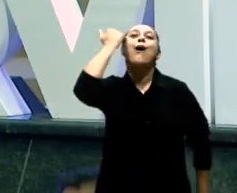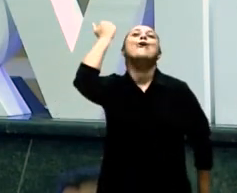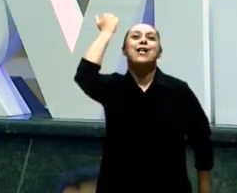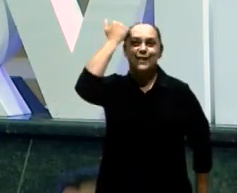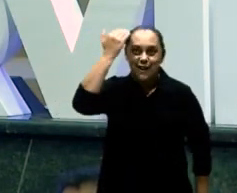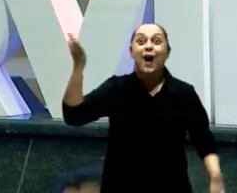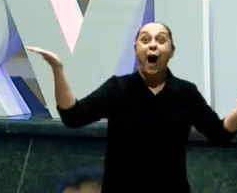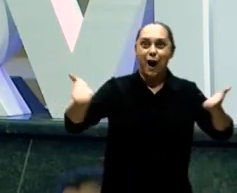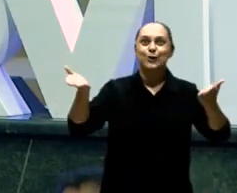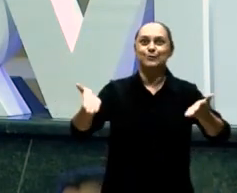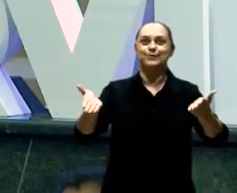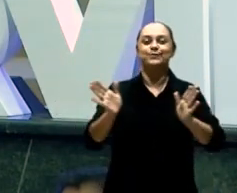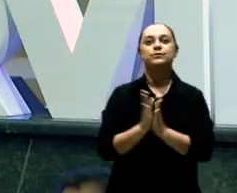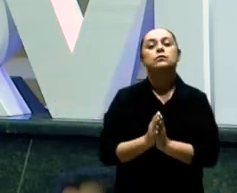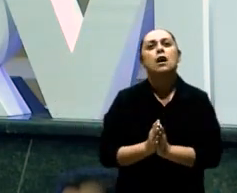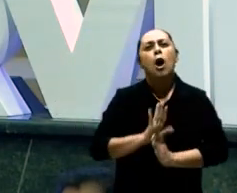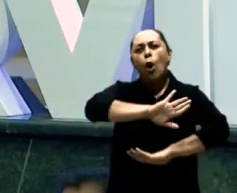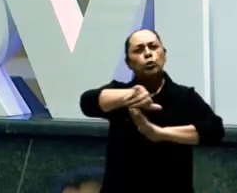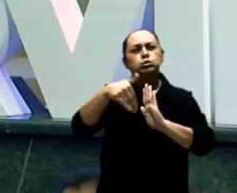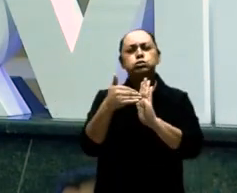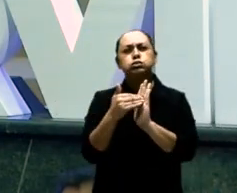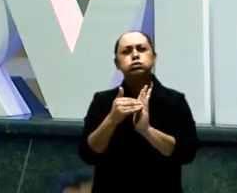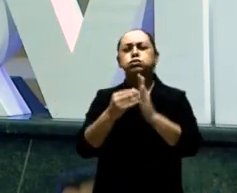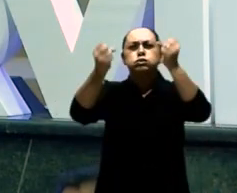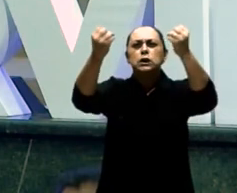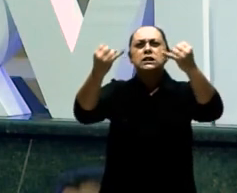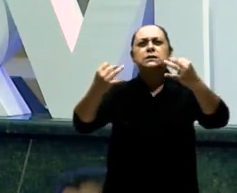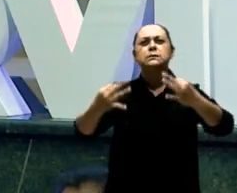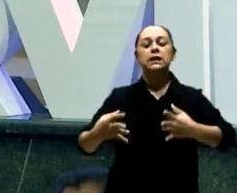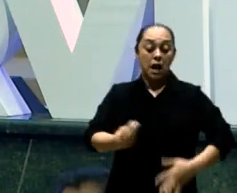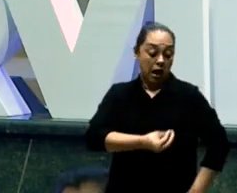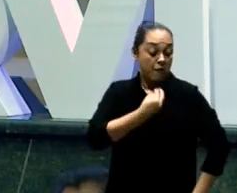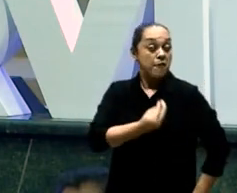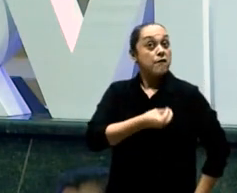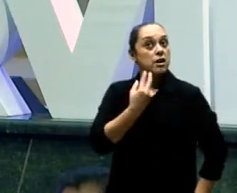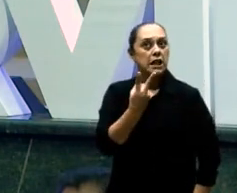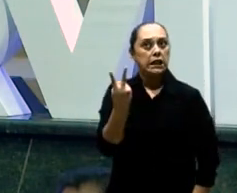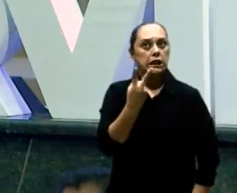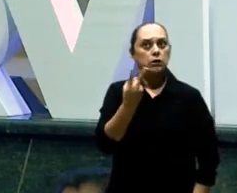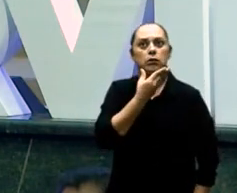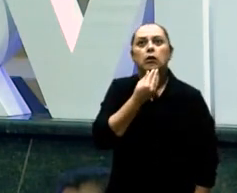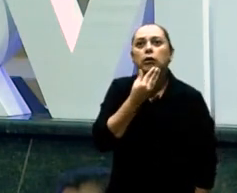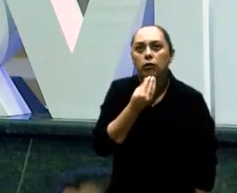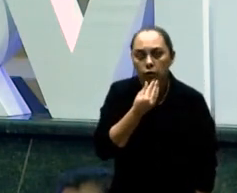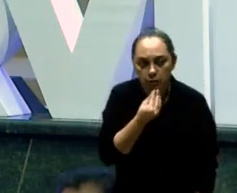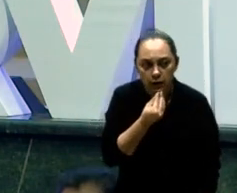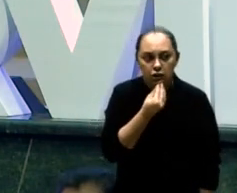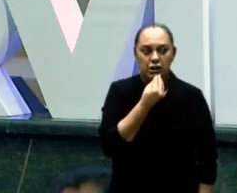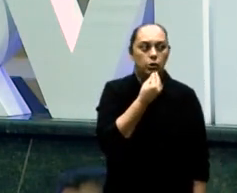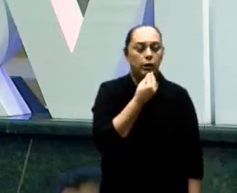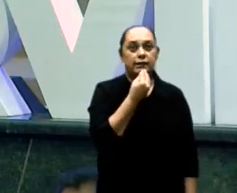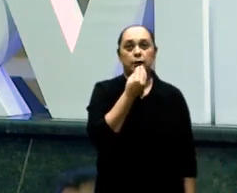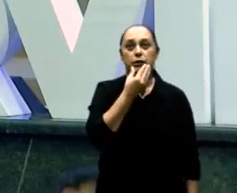vai desencadear A respeito Da vida De Jacó E de Esau Tudo começa